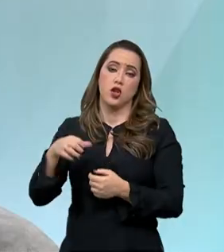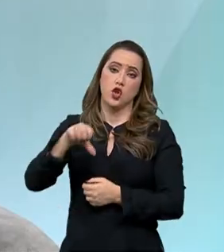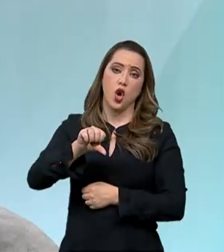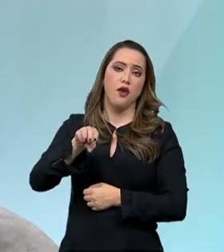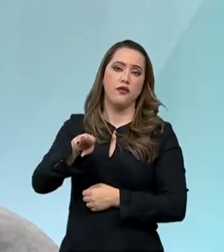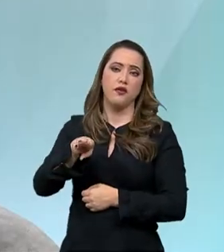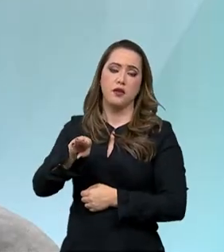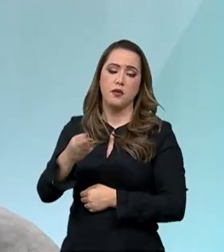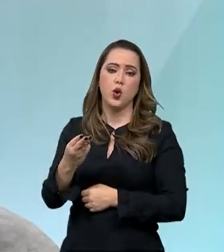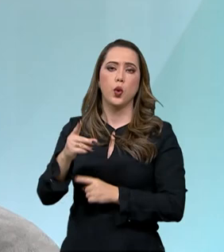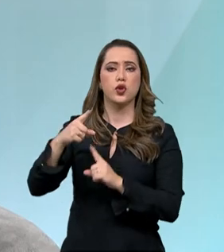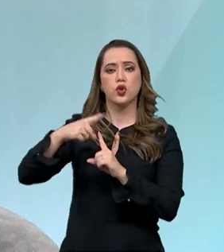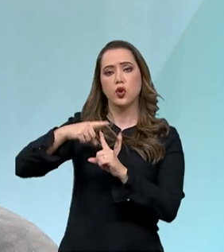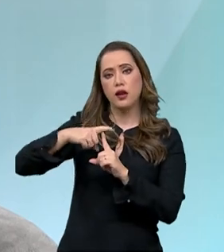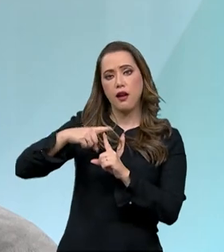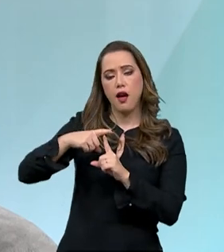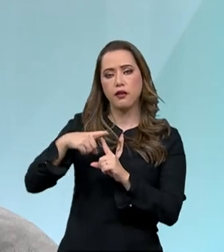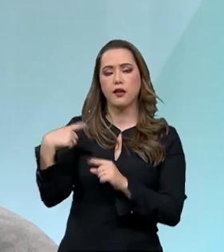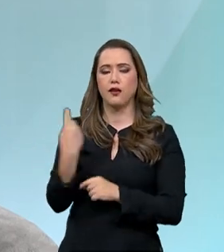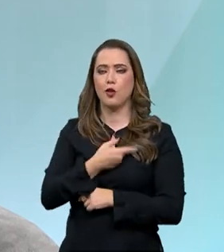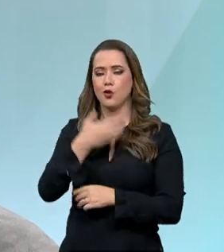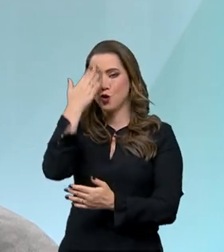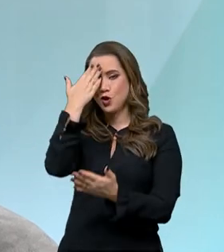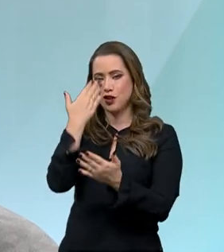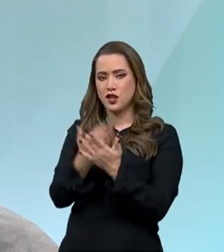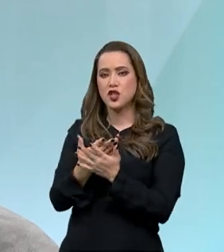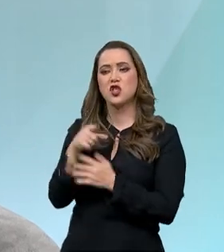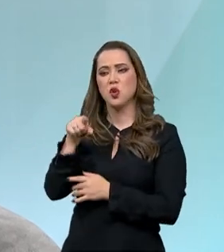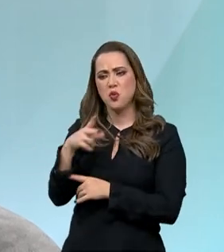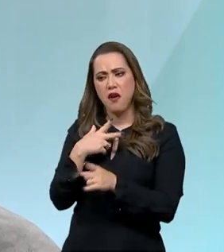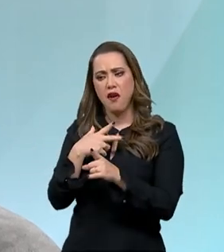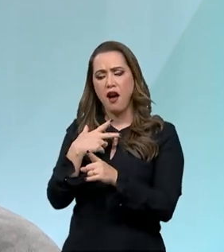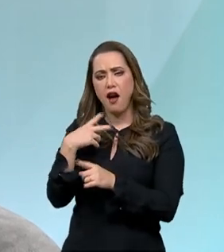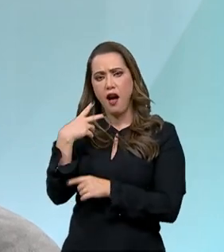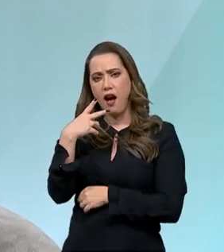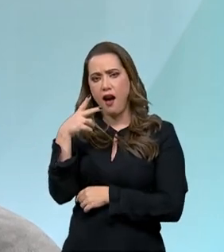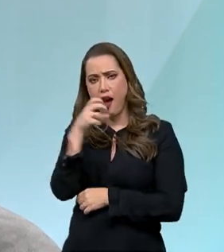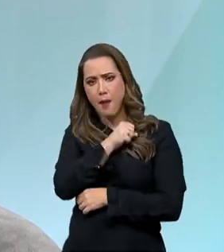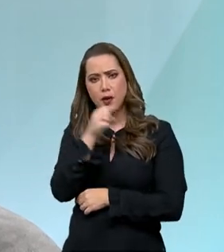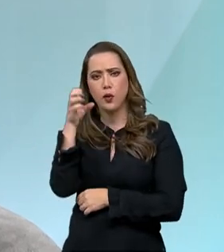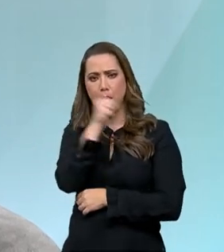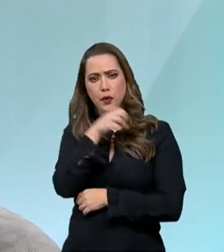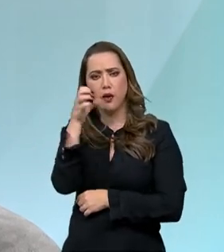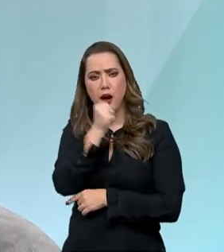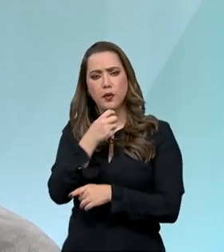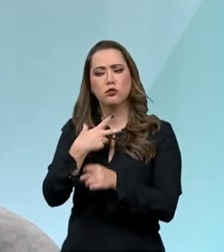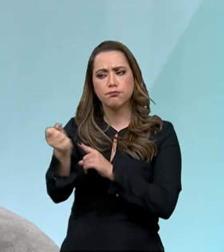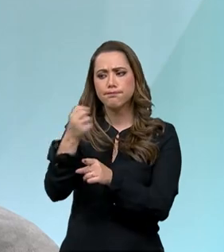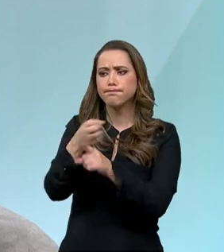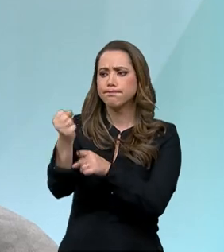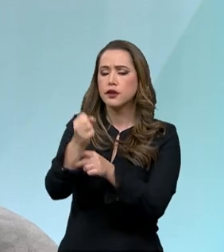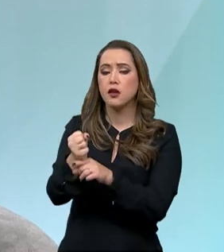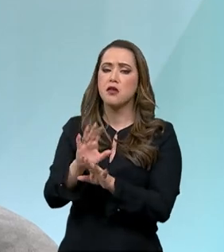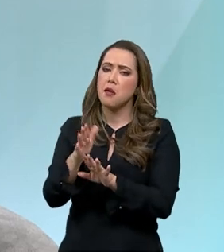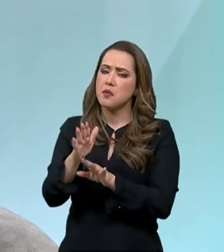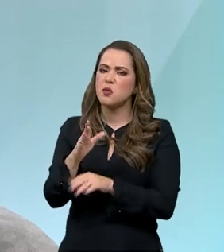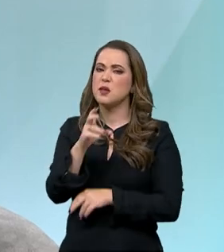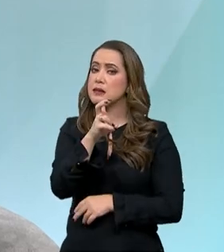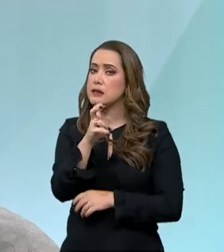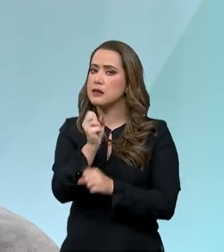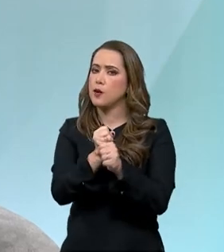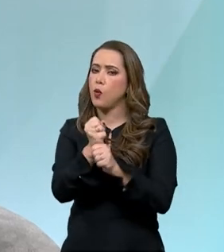seja, nós acreditamos que com essa velocidade, com esse crescimento que nós estamos vendo nos últimos anos, é possível que em 5 anos o Brasil seja